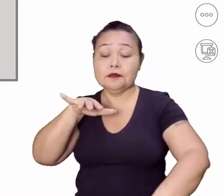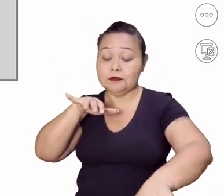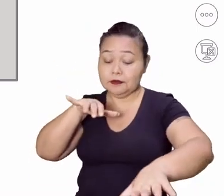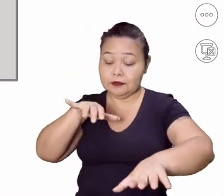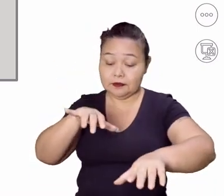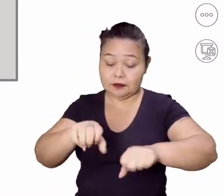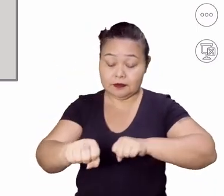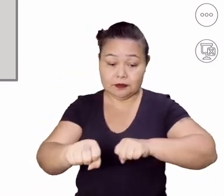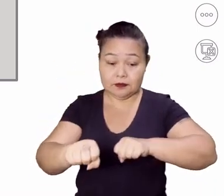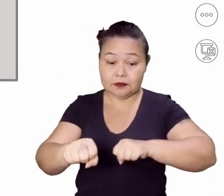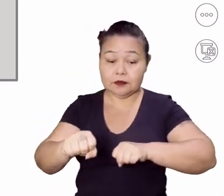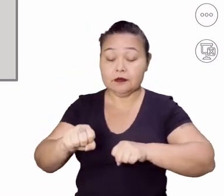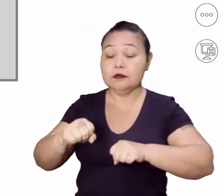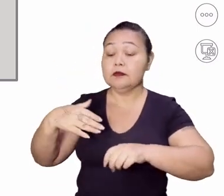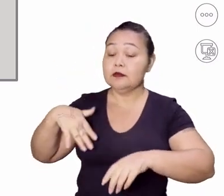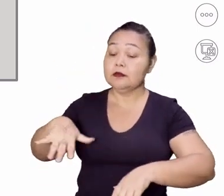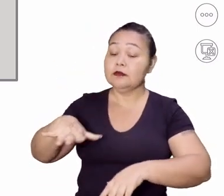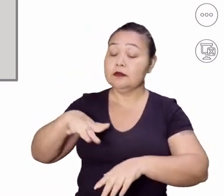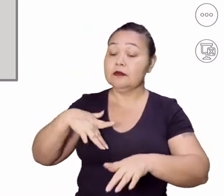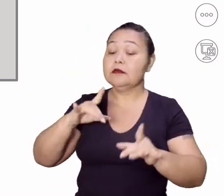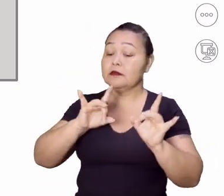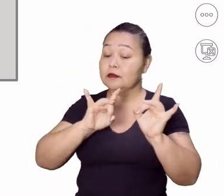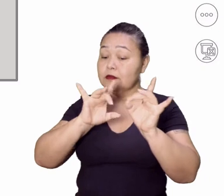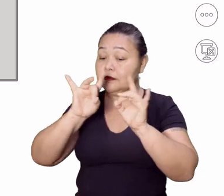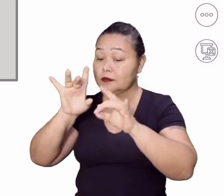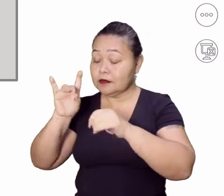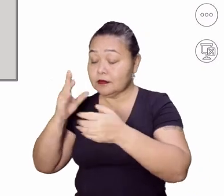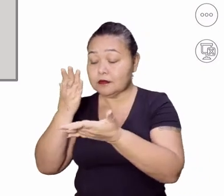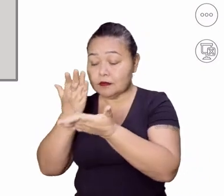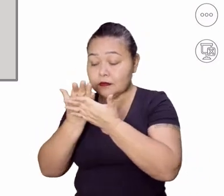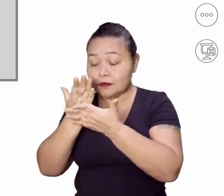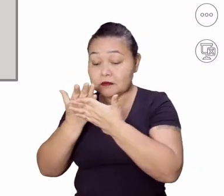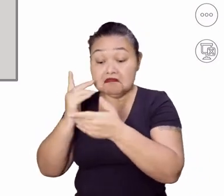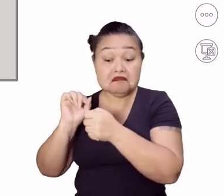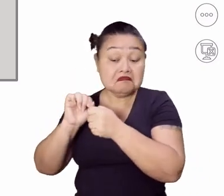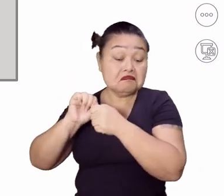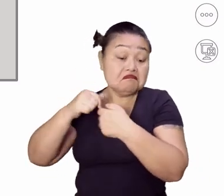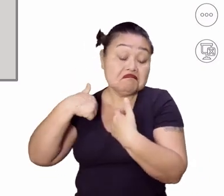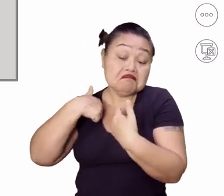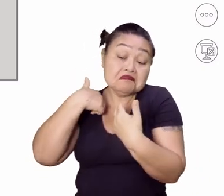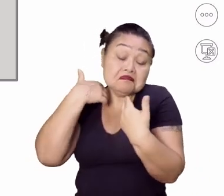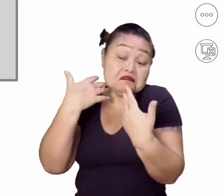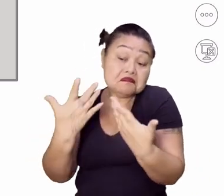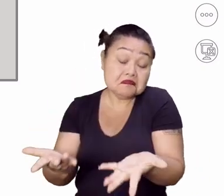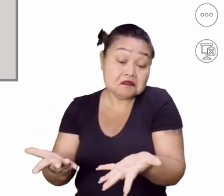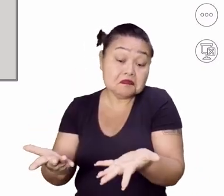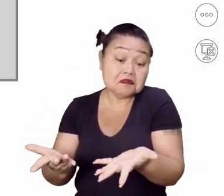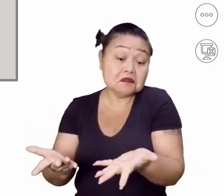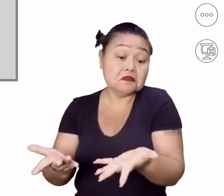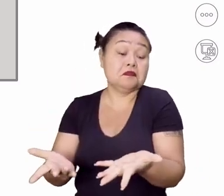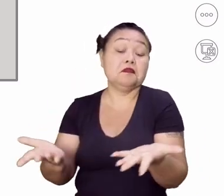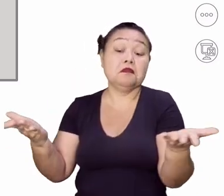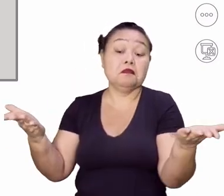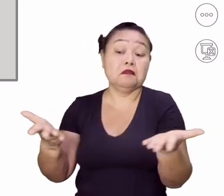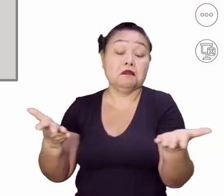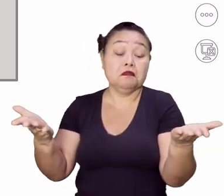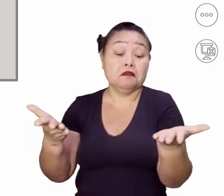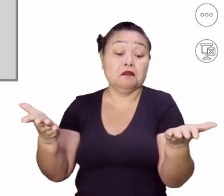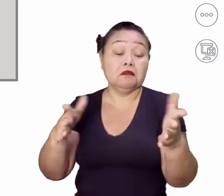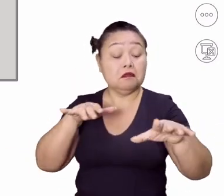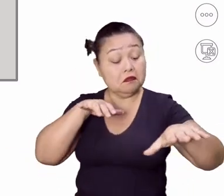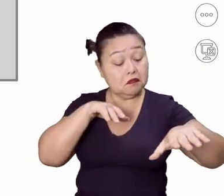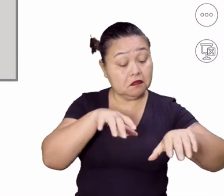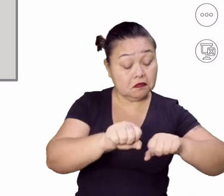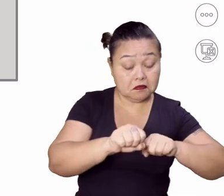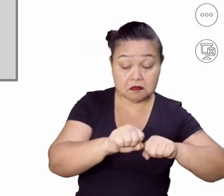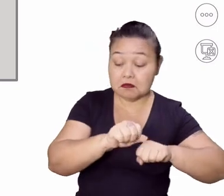formação e especialização na área que ela quer atuar, gente, de nada adianta, né? E hoje as formações